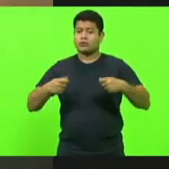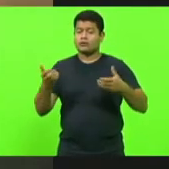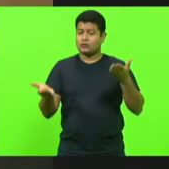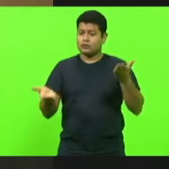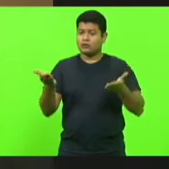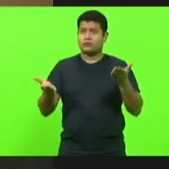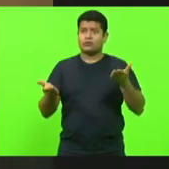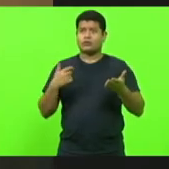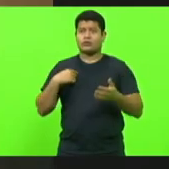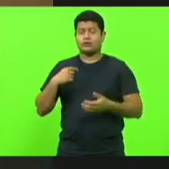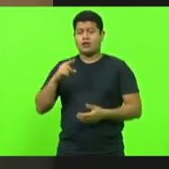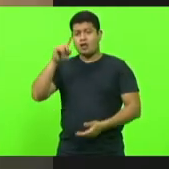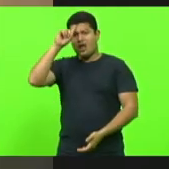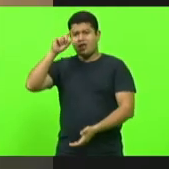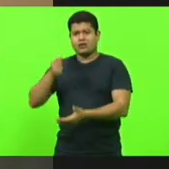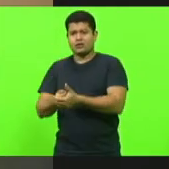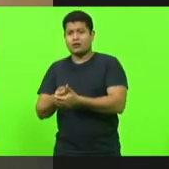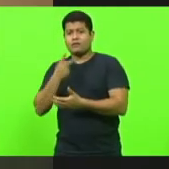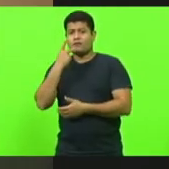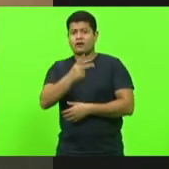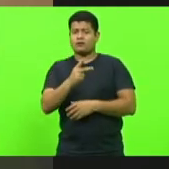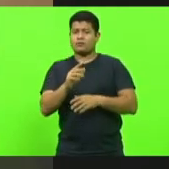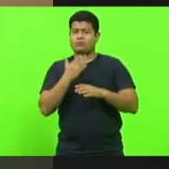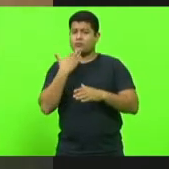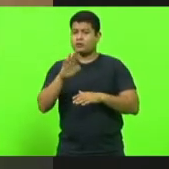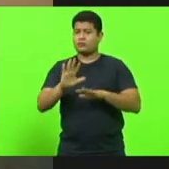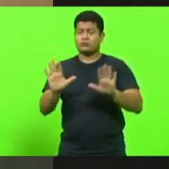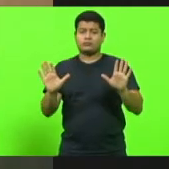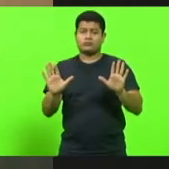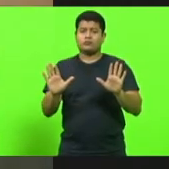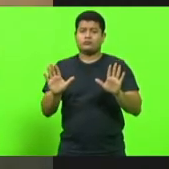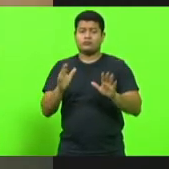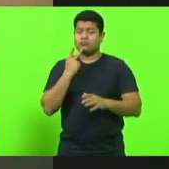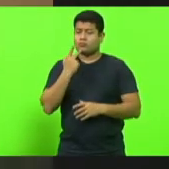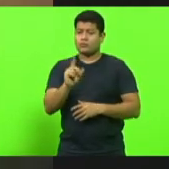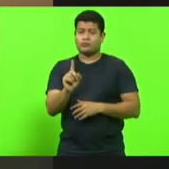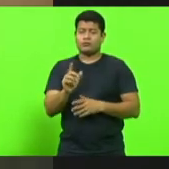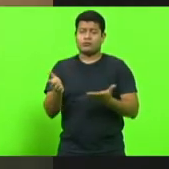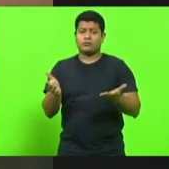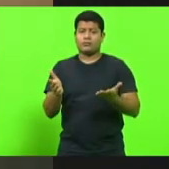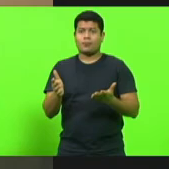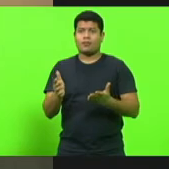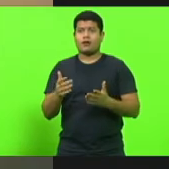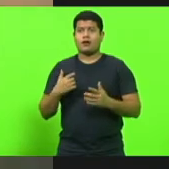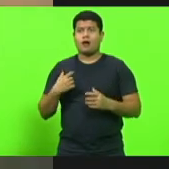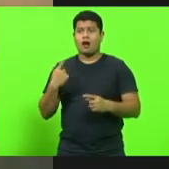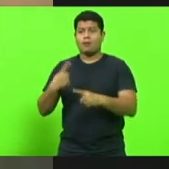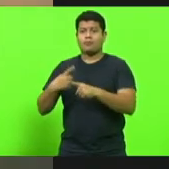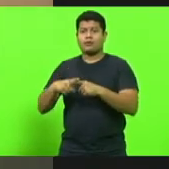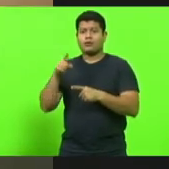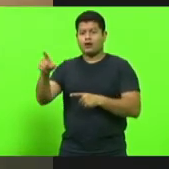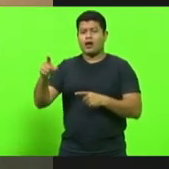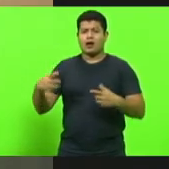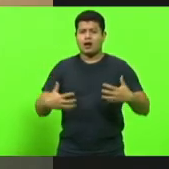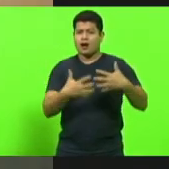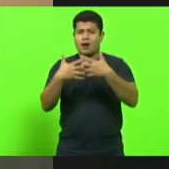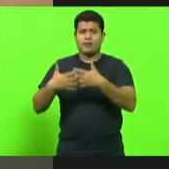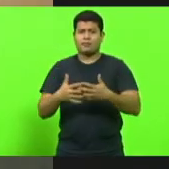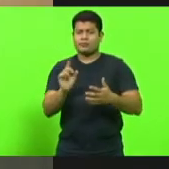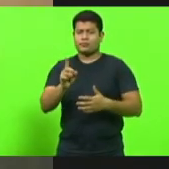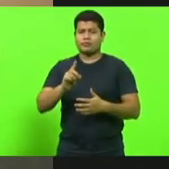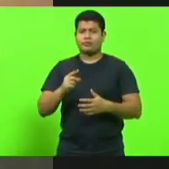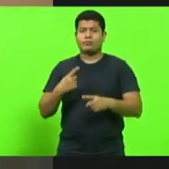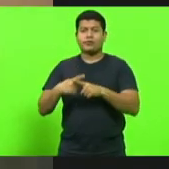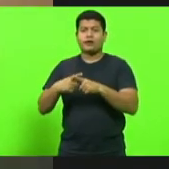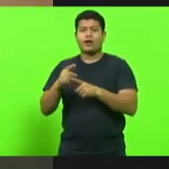toma nenhuma posição né se abstém do voto vota contrário mas dizer que ah porque o cara não é caminhoneiro porque é um farsante